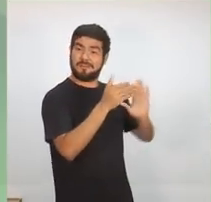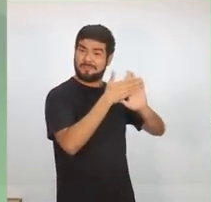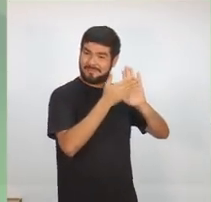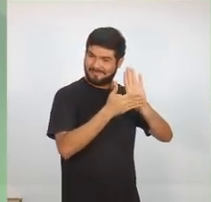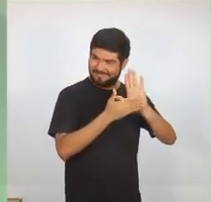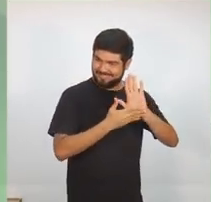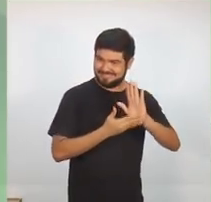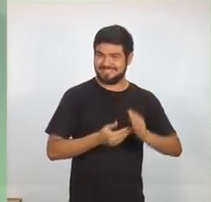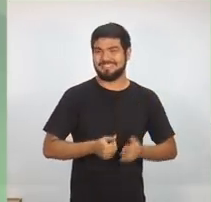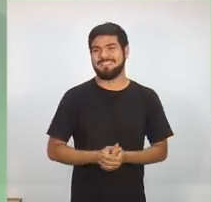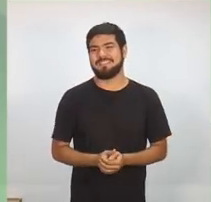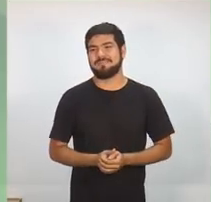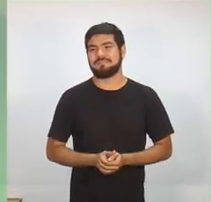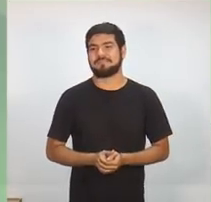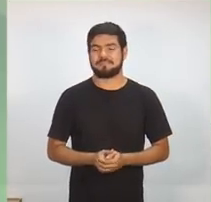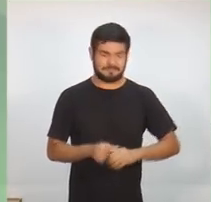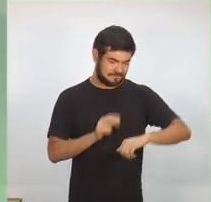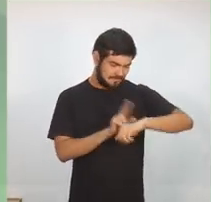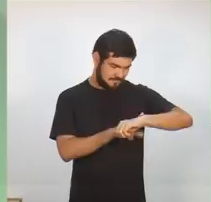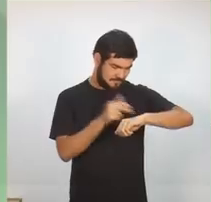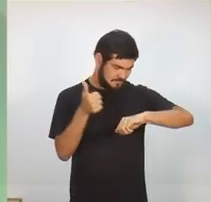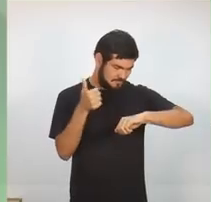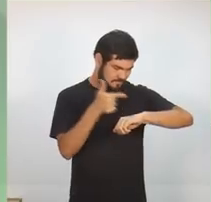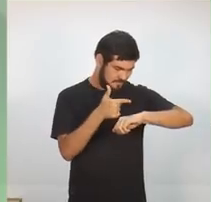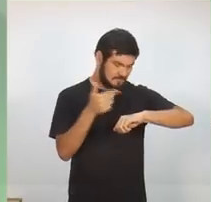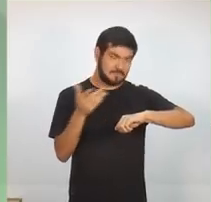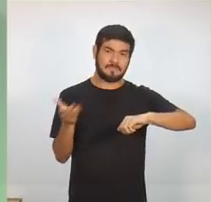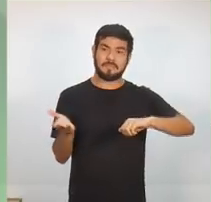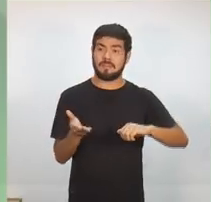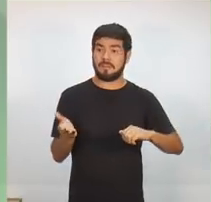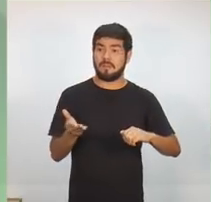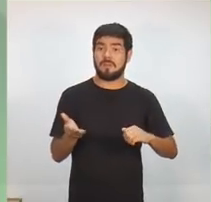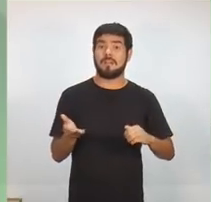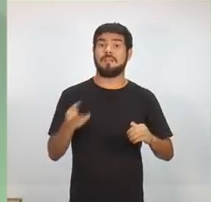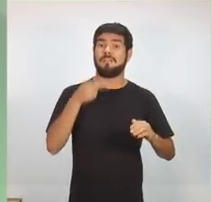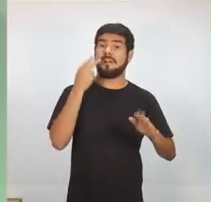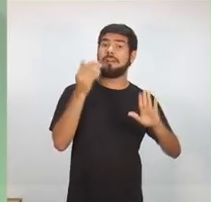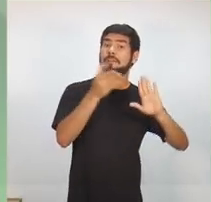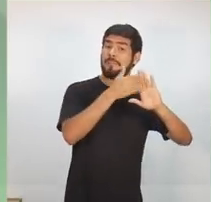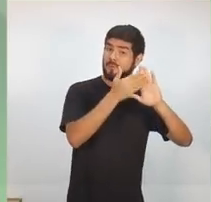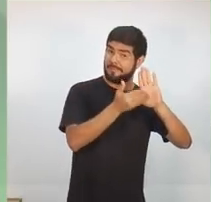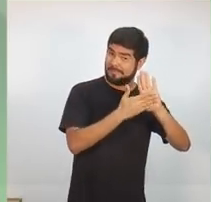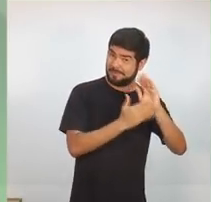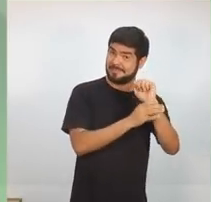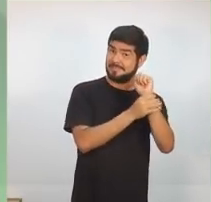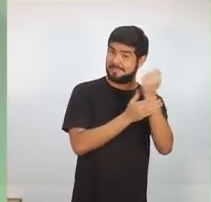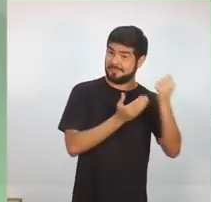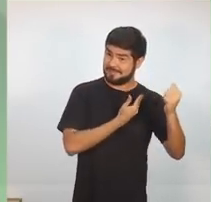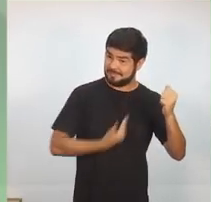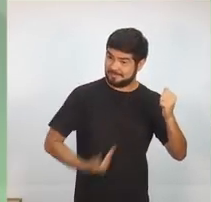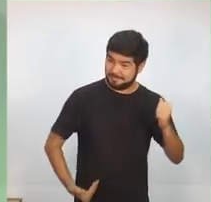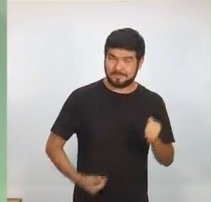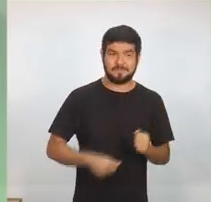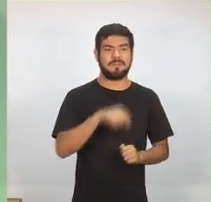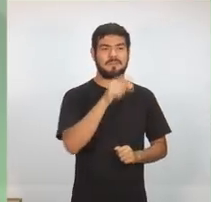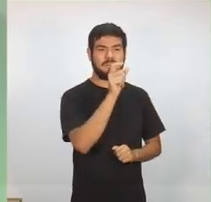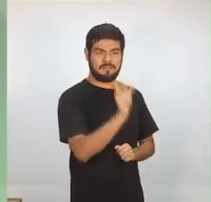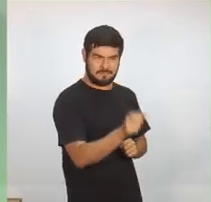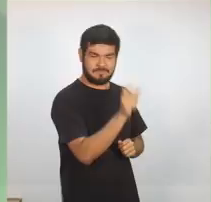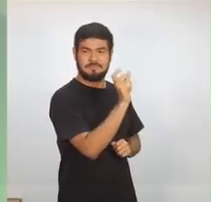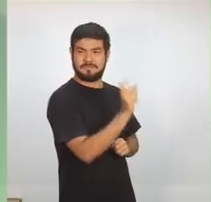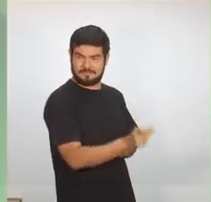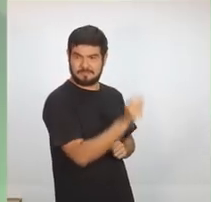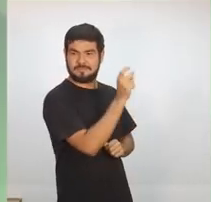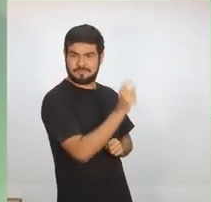redes sociais. Meio dia em ponto. O bloco fala sobre propostas da segurança pública. Na ordem sorteada, o